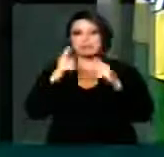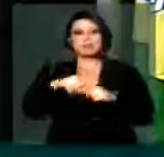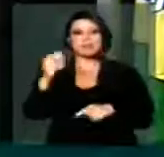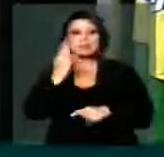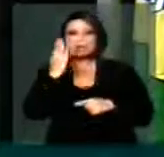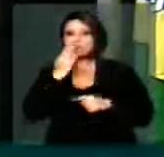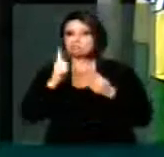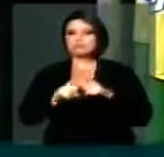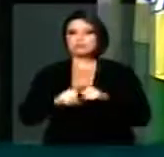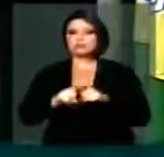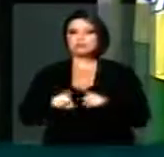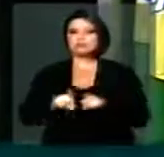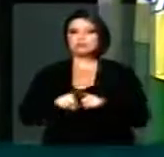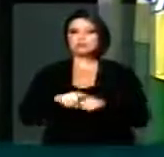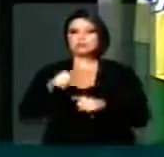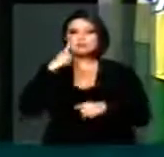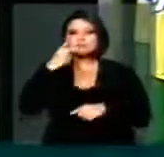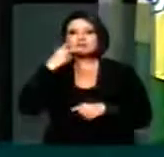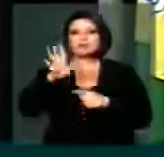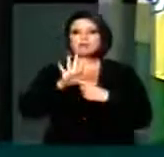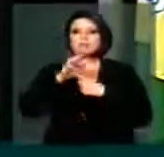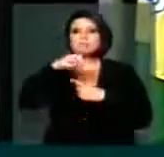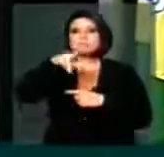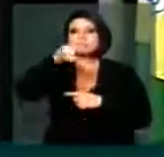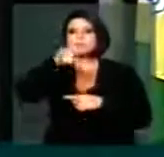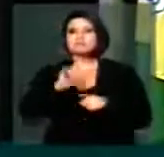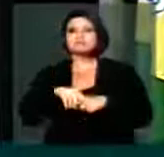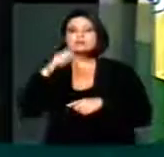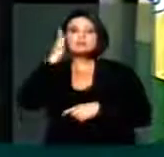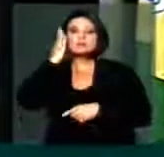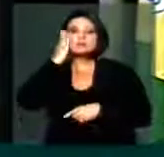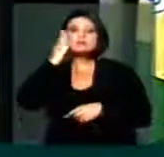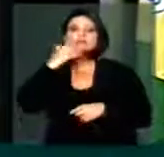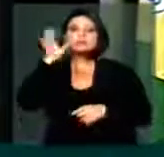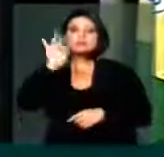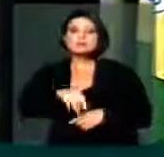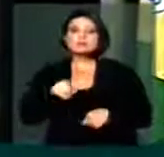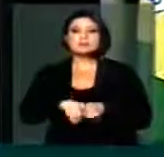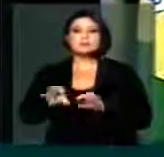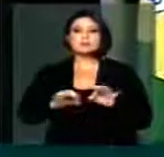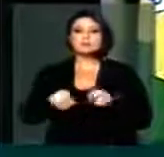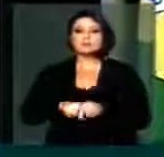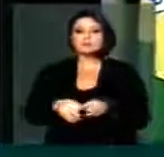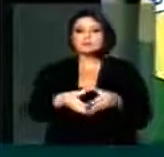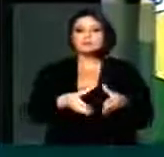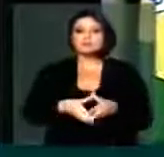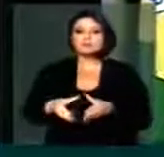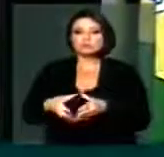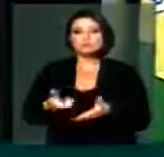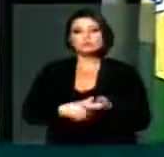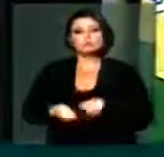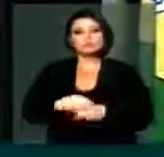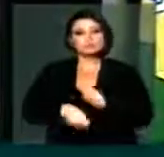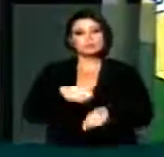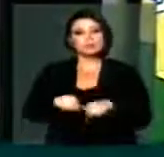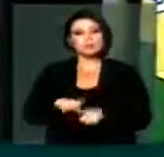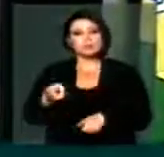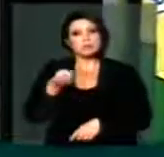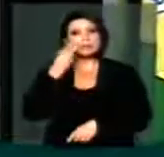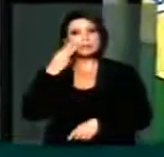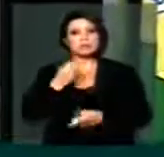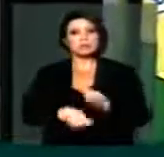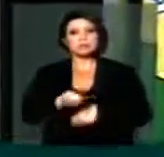não me venham com alegações de protecionismo da mídia, porque nós sabemos muito bem qual partido tem mãos em caixas milionárias de